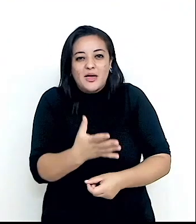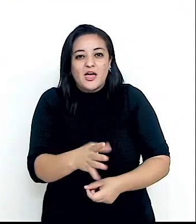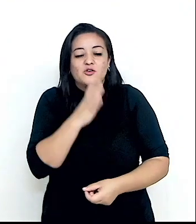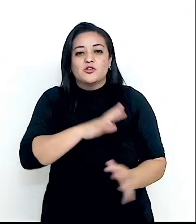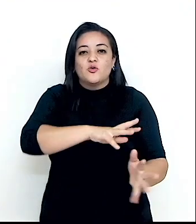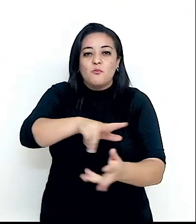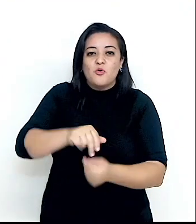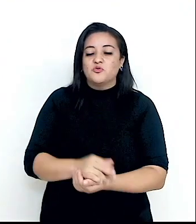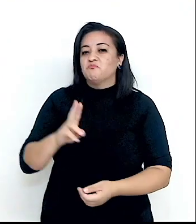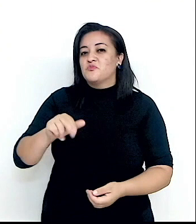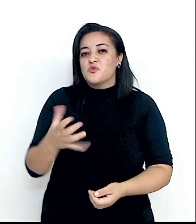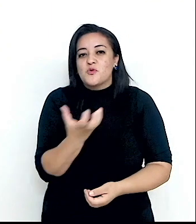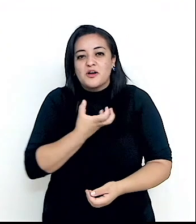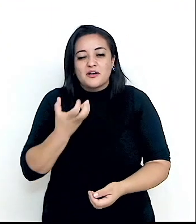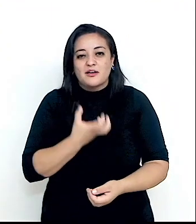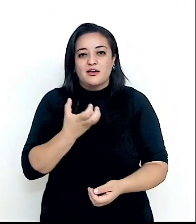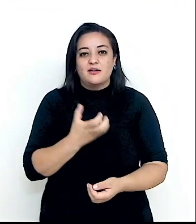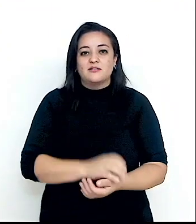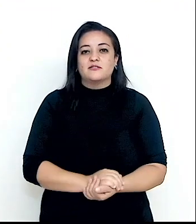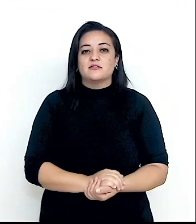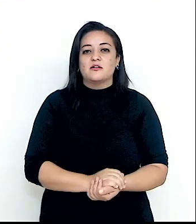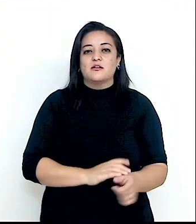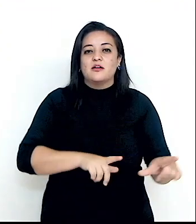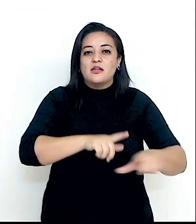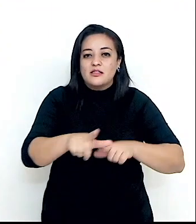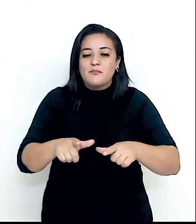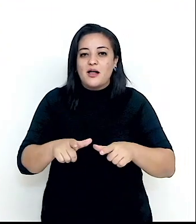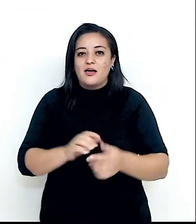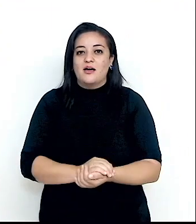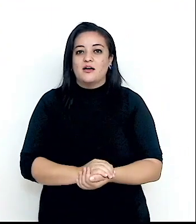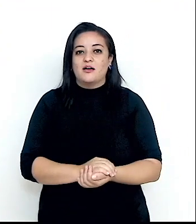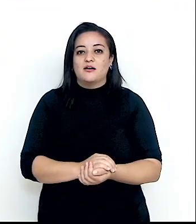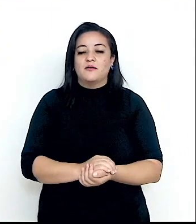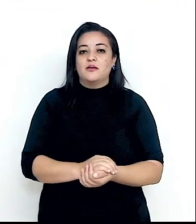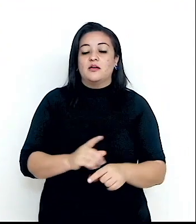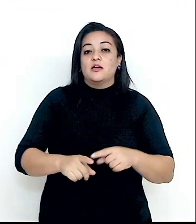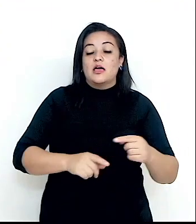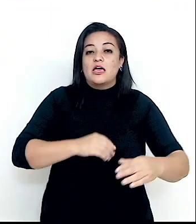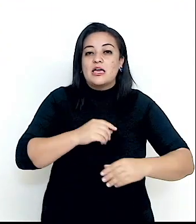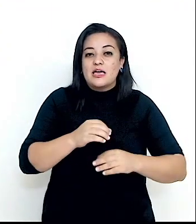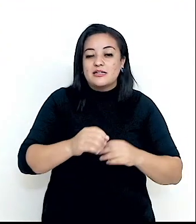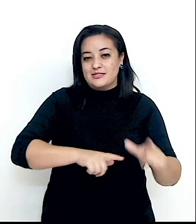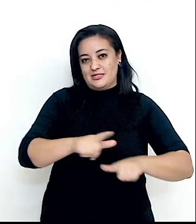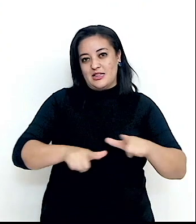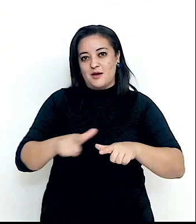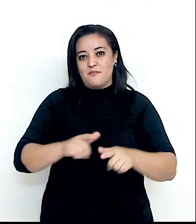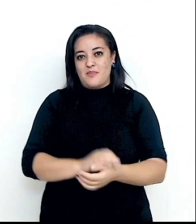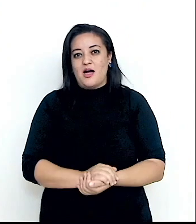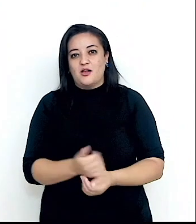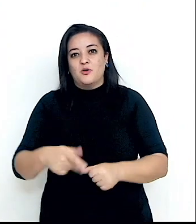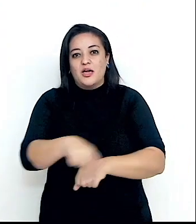aderiram à Liga das Nações. Esse movimento pendular entre